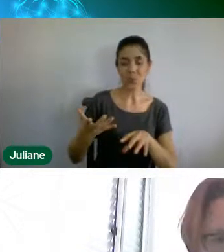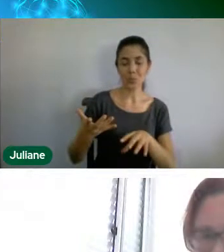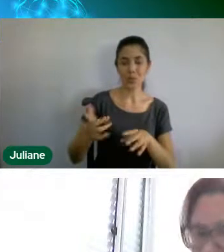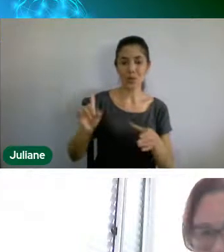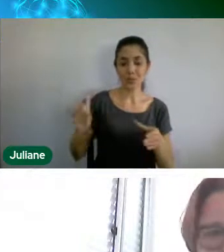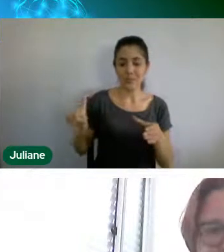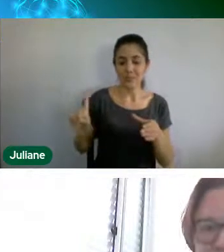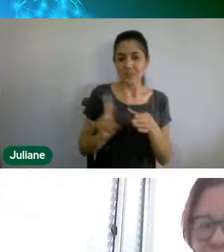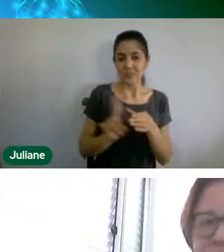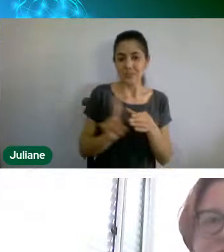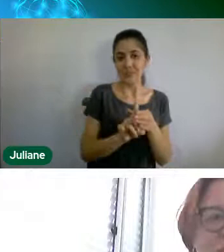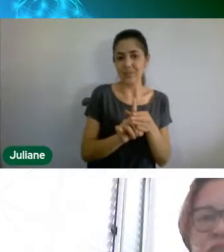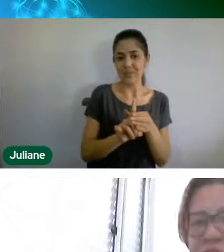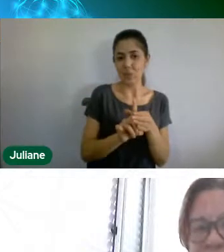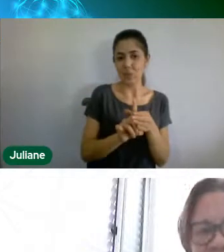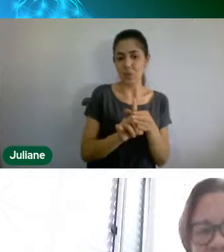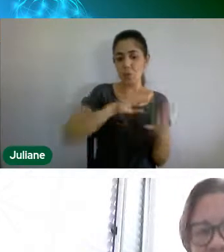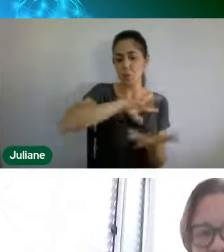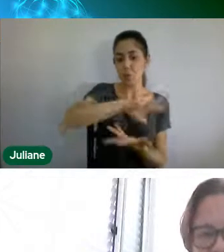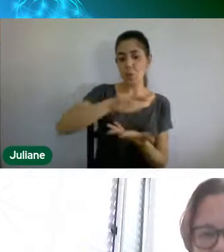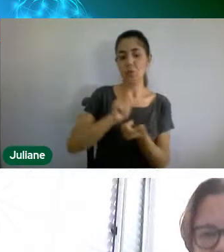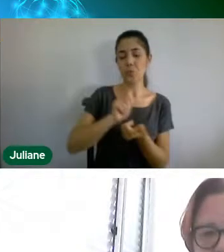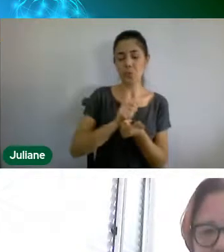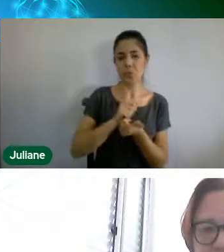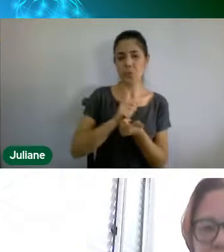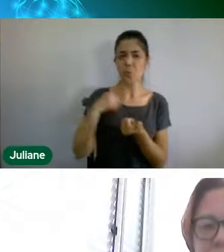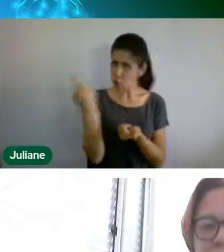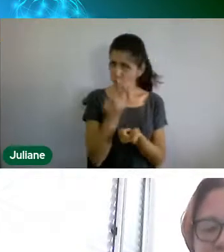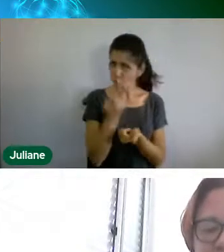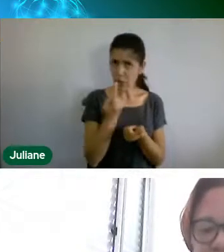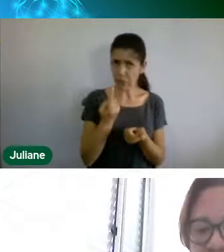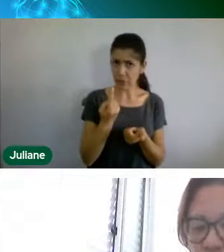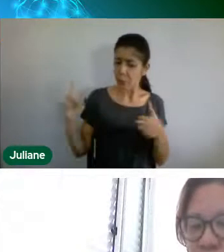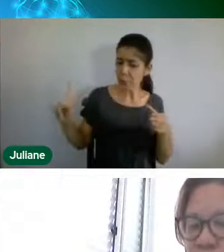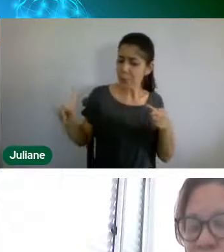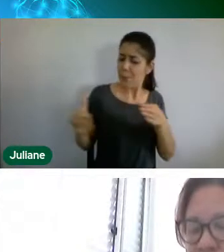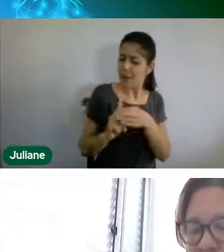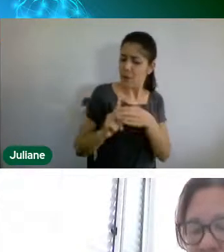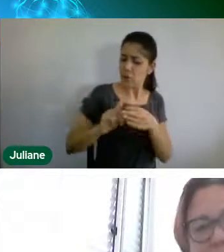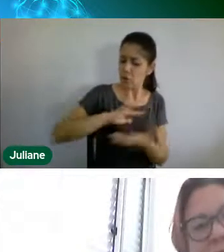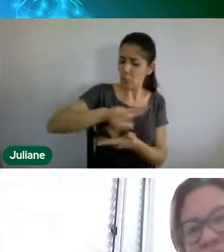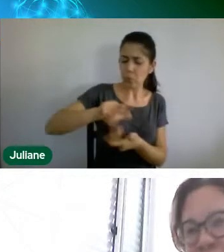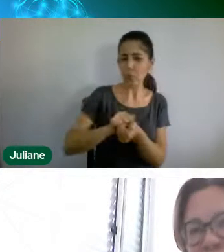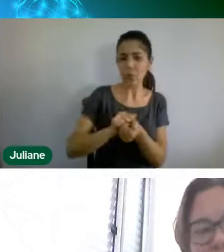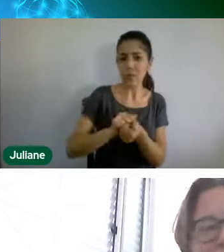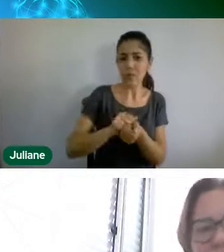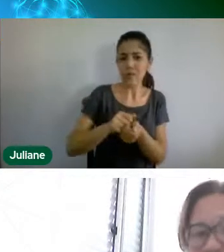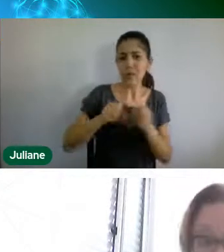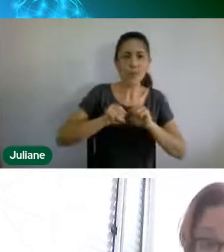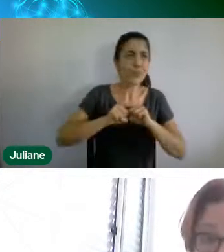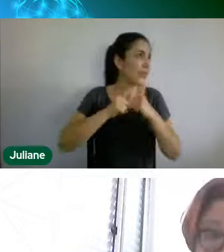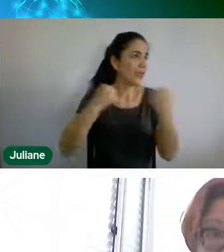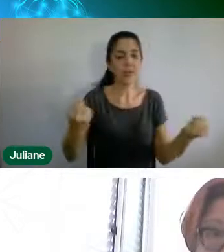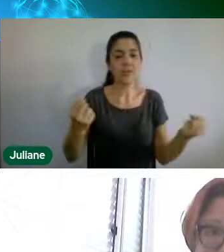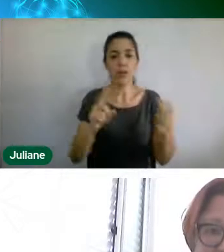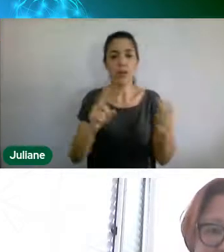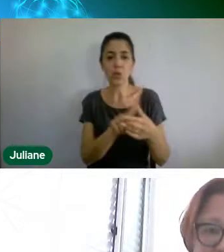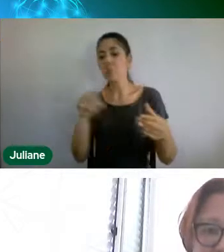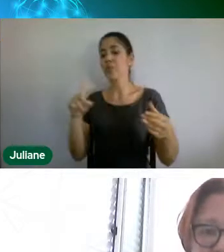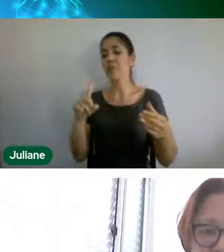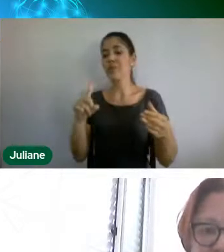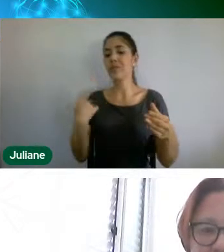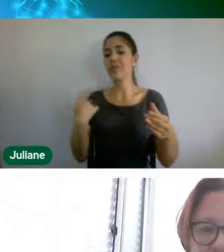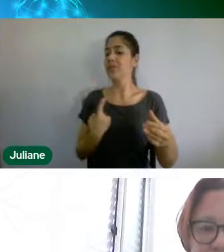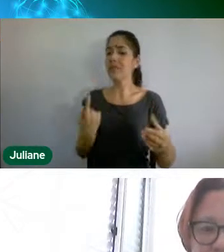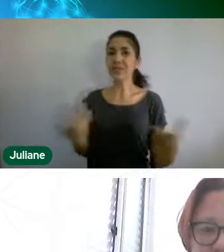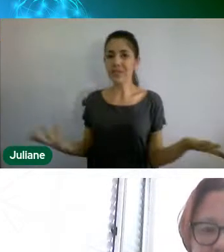parte, eu não posso me desconectar, né, então, ela tem, ela vai seguir, ela